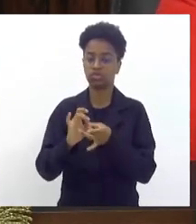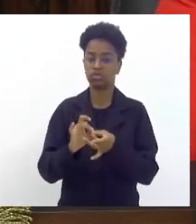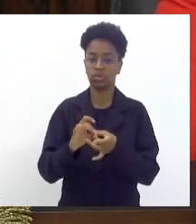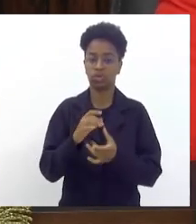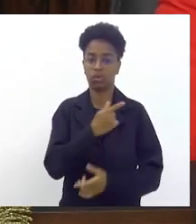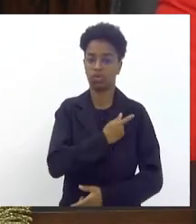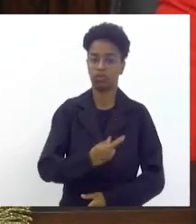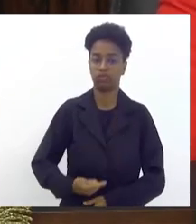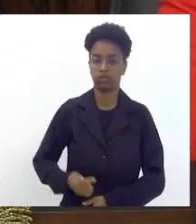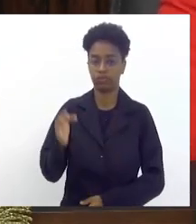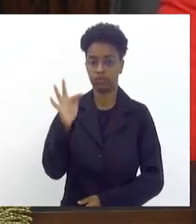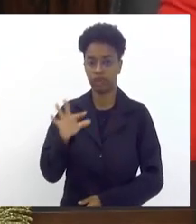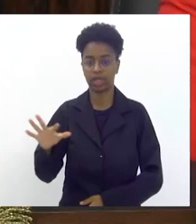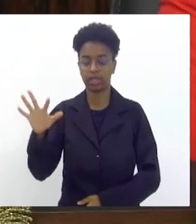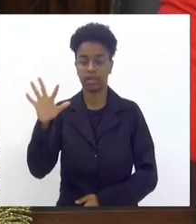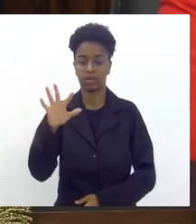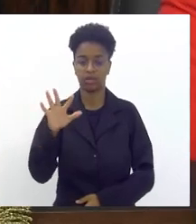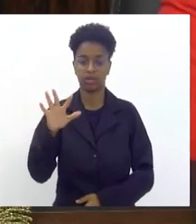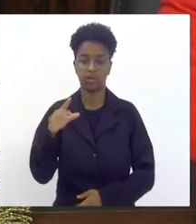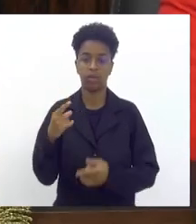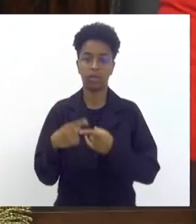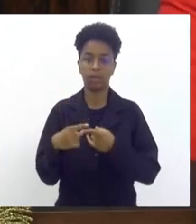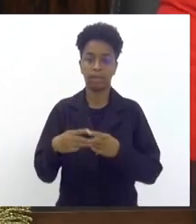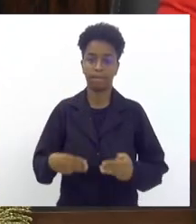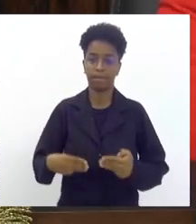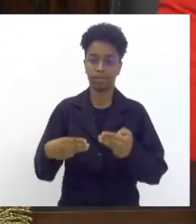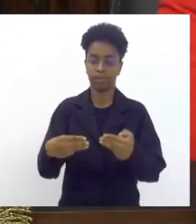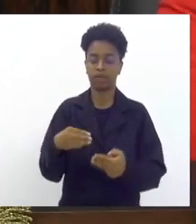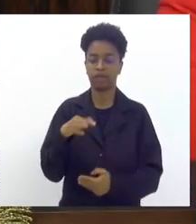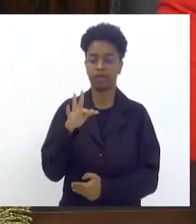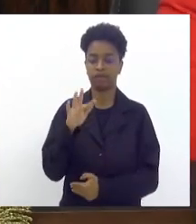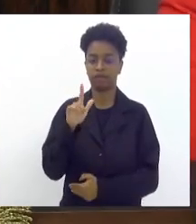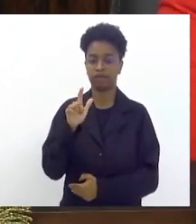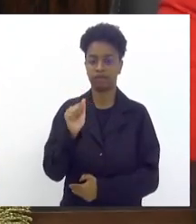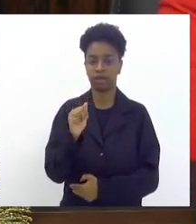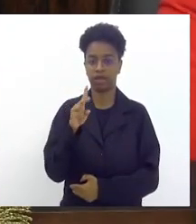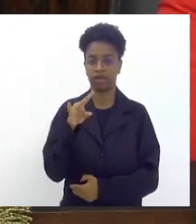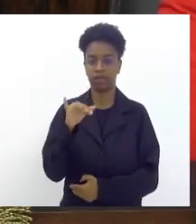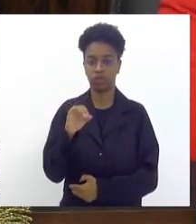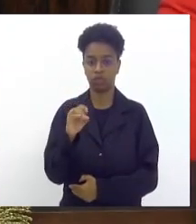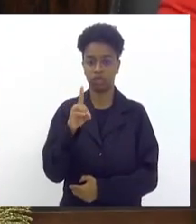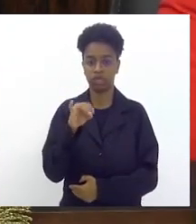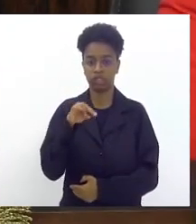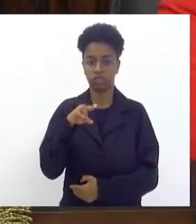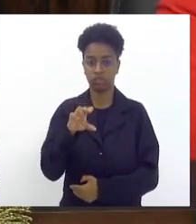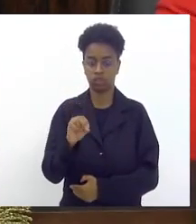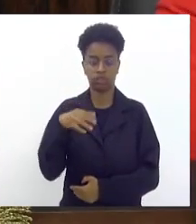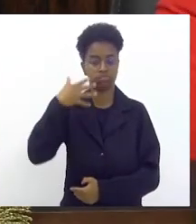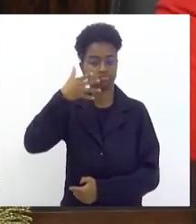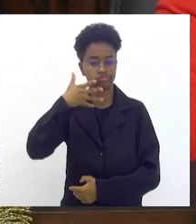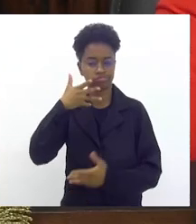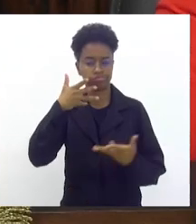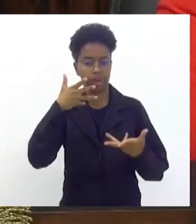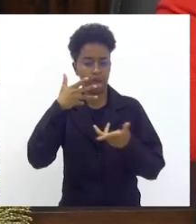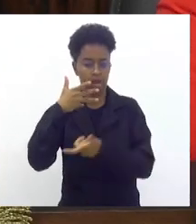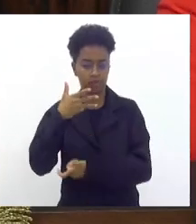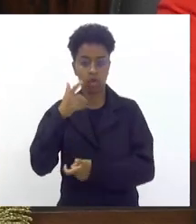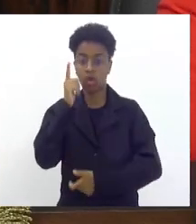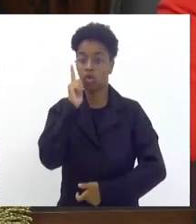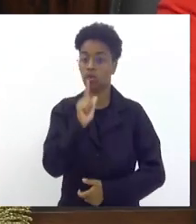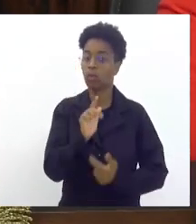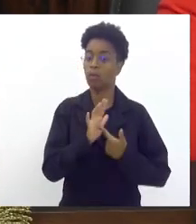que o ministro Flávio Dino na sua brilhante fala conseguiu